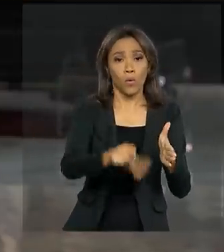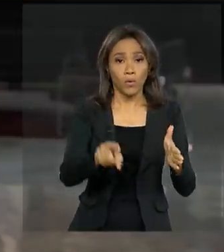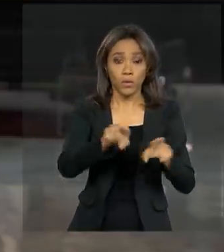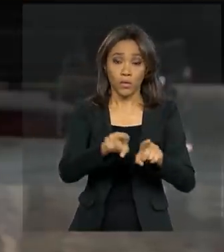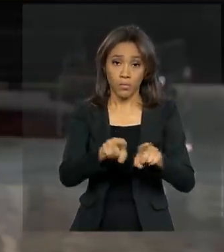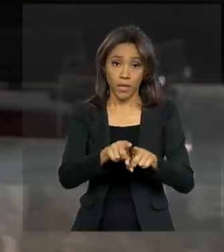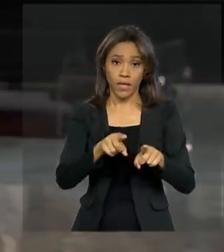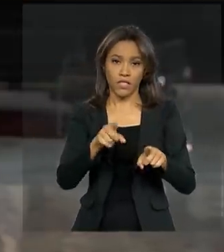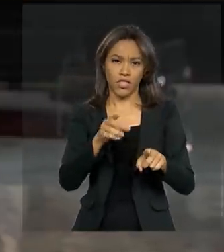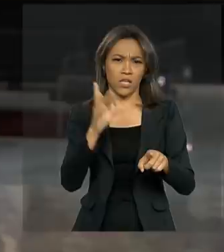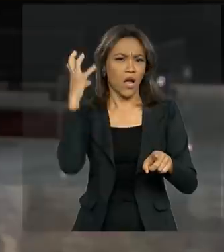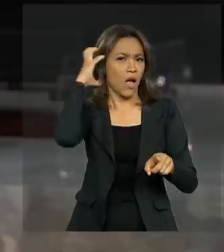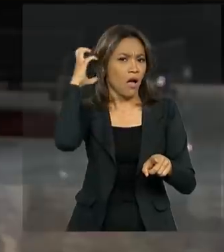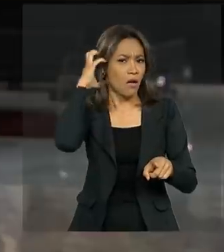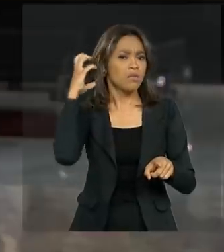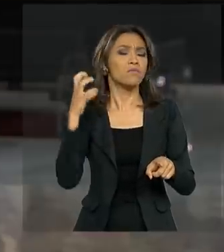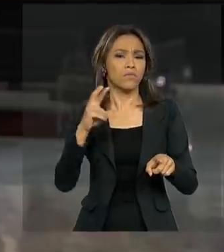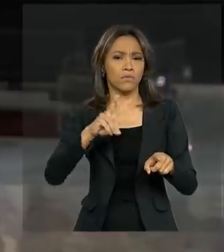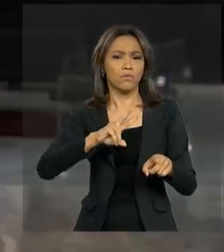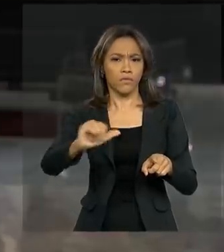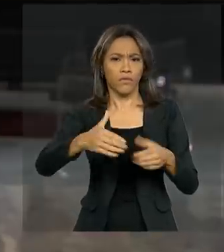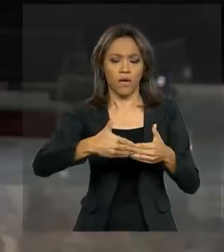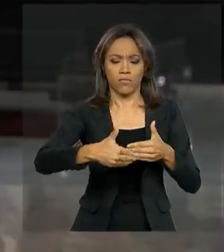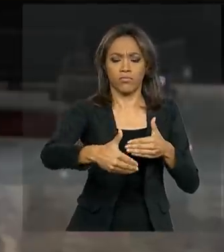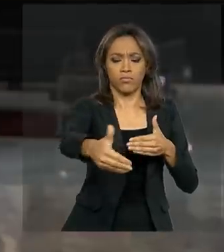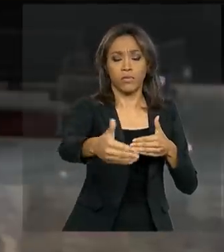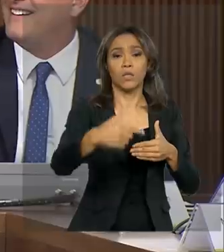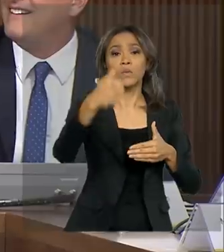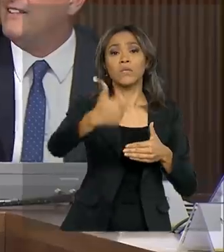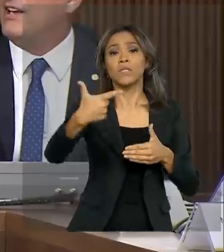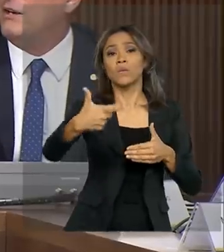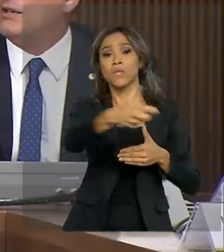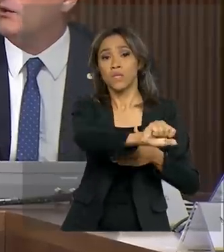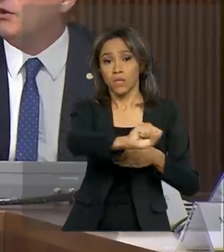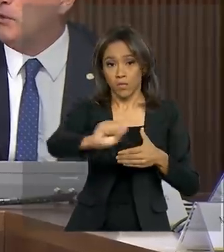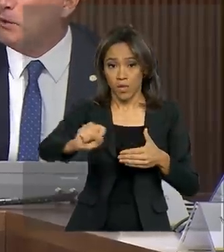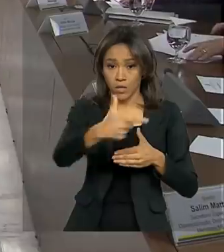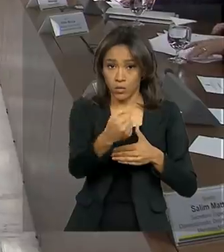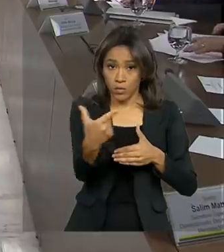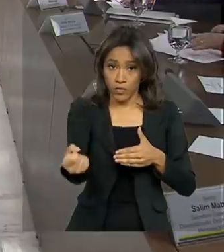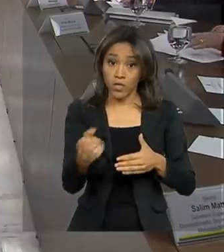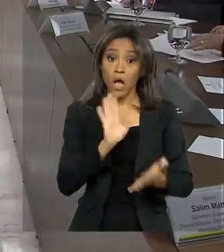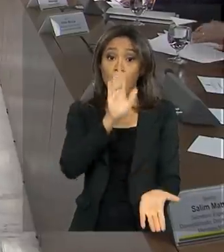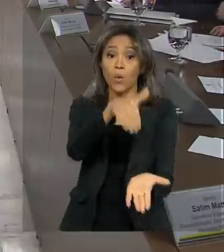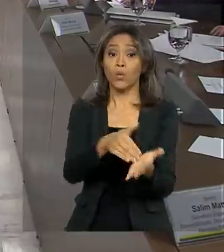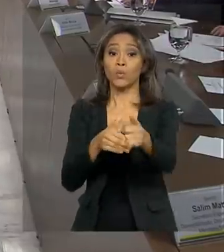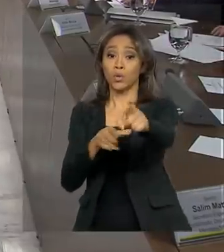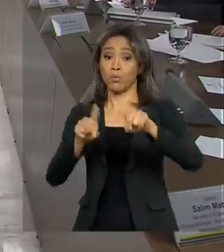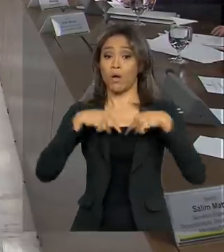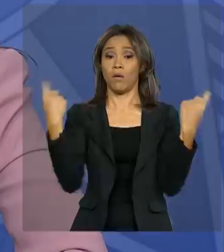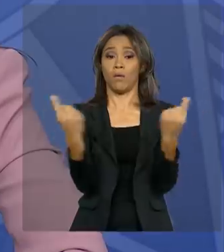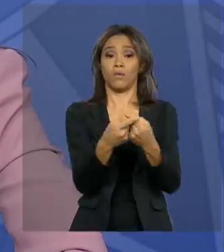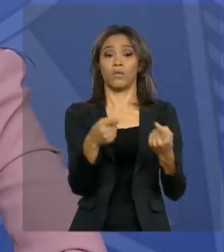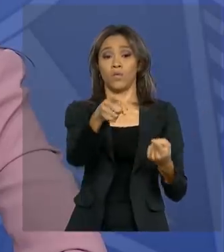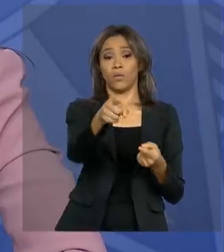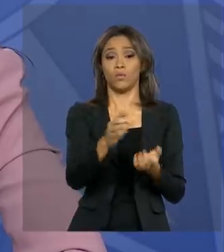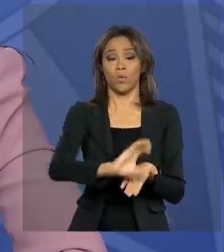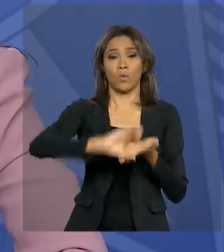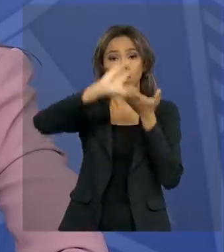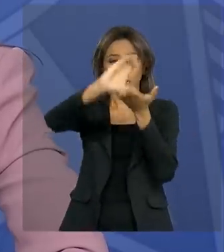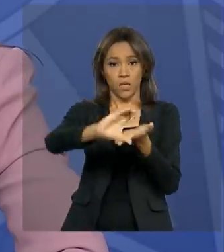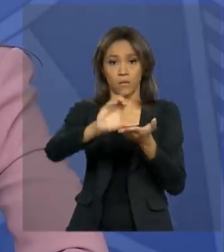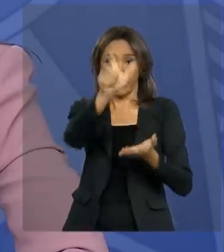que deve ser realizado no segundo semestre de 2020. Foi a última reunião do ano do Conselho do PPI. A